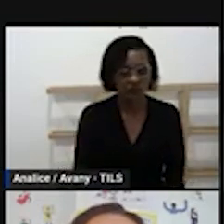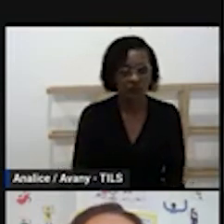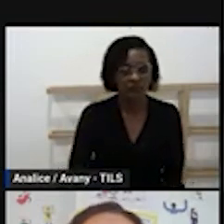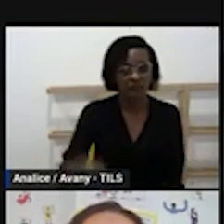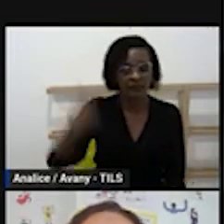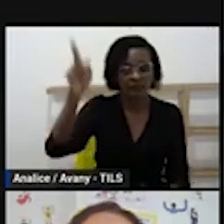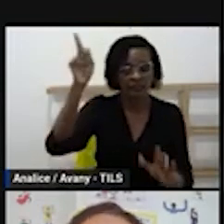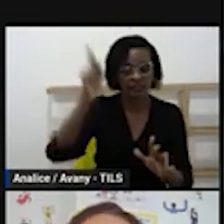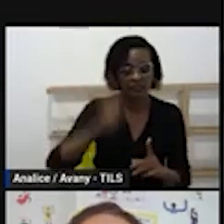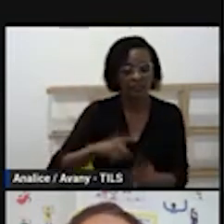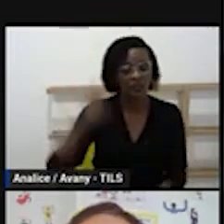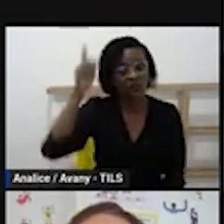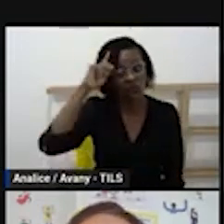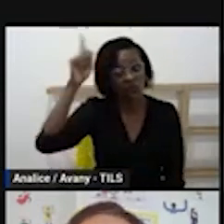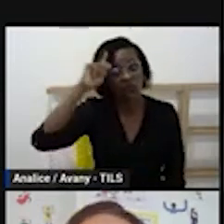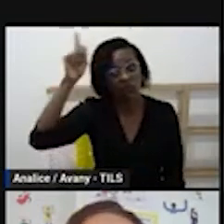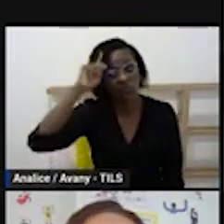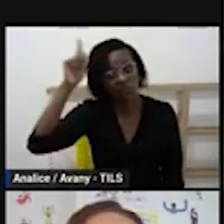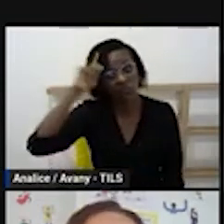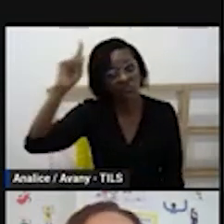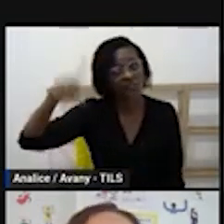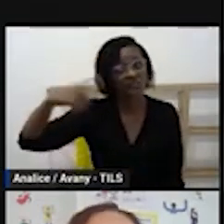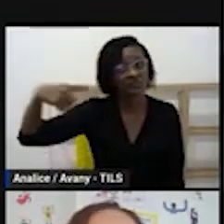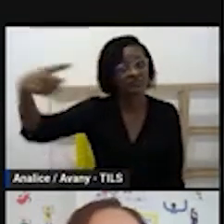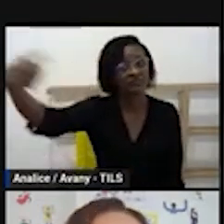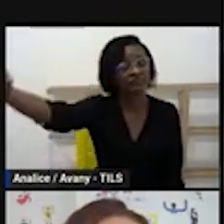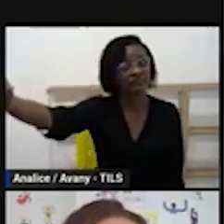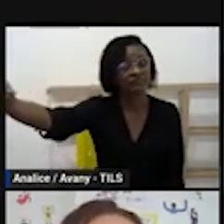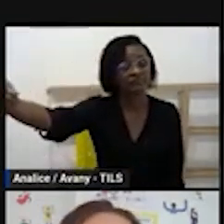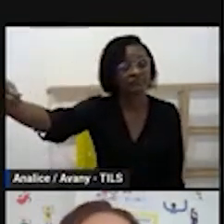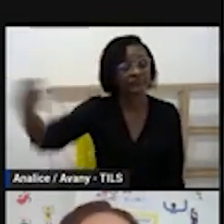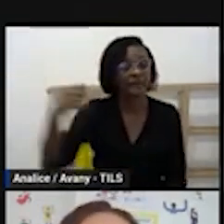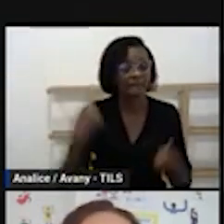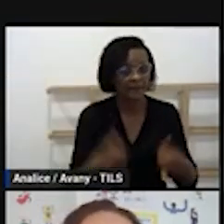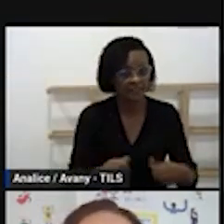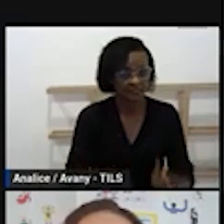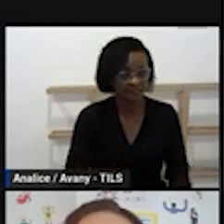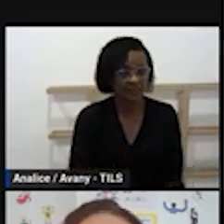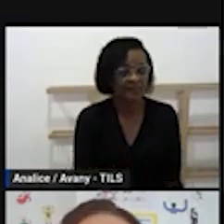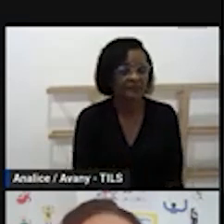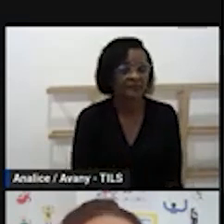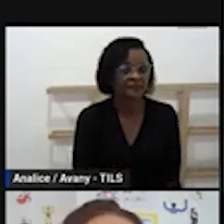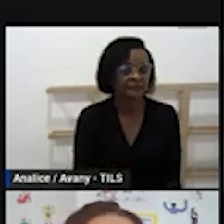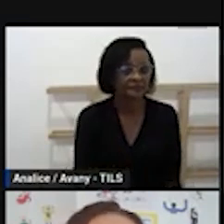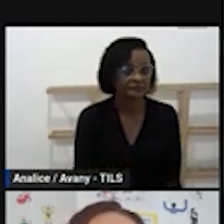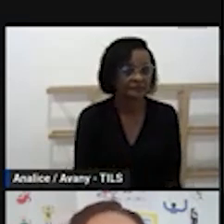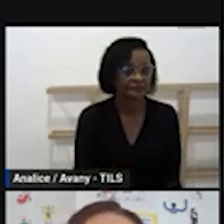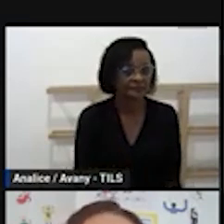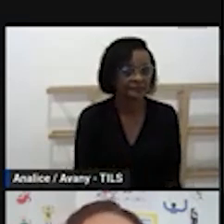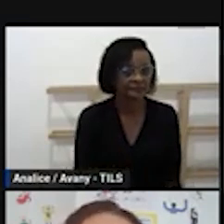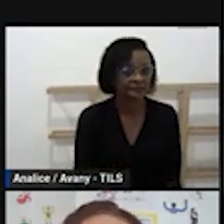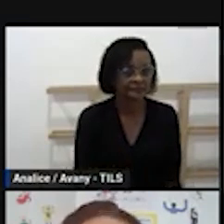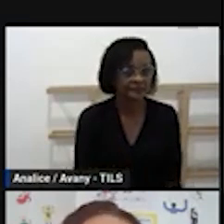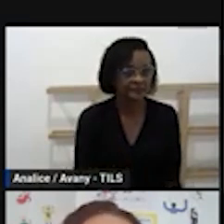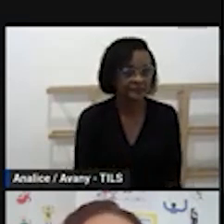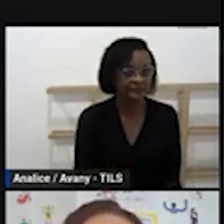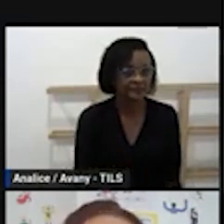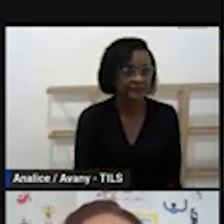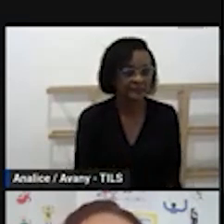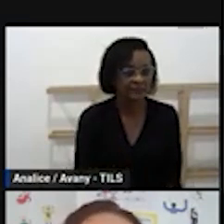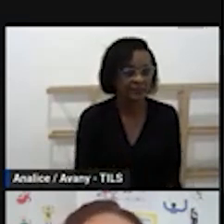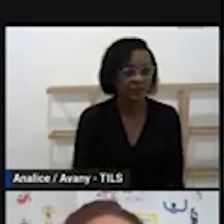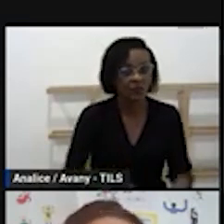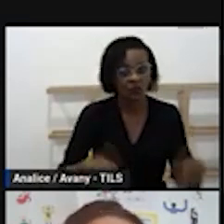integração da educação fala da necessidade de abranger todas as dimensões então eu falei um pouquinho disso quando a gente pensar nessa